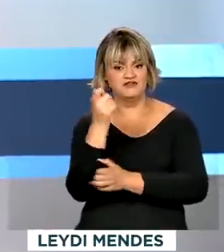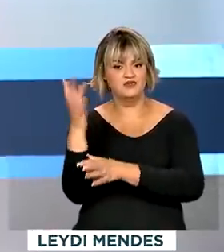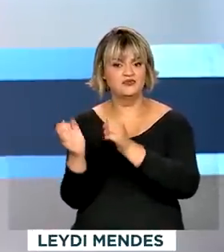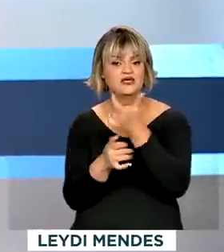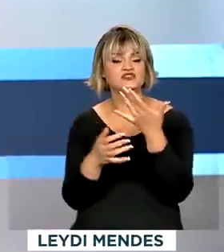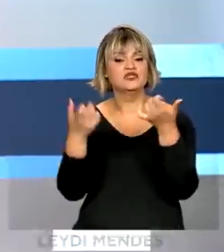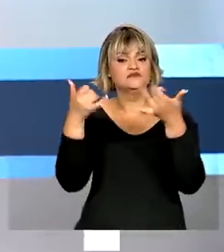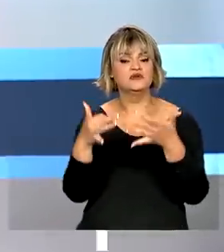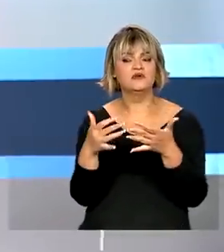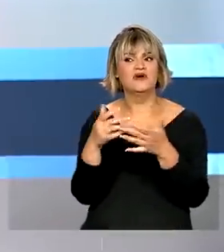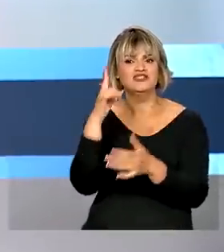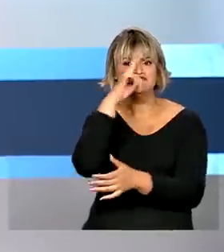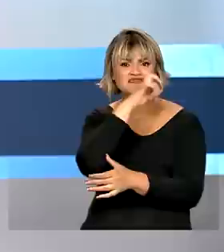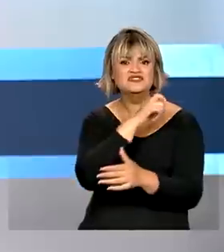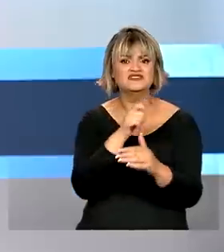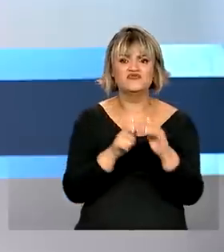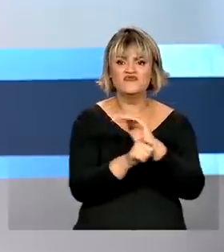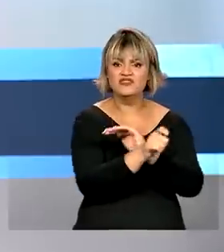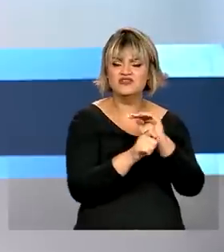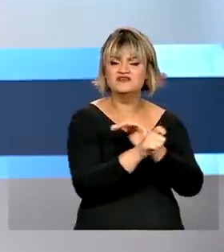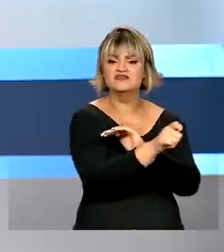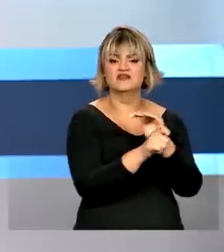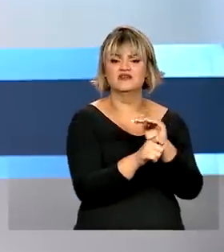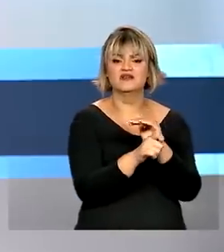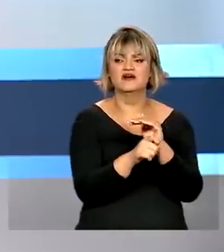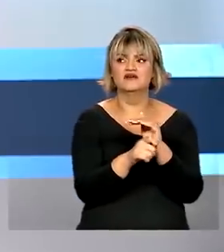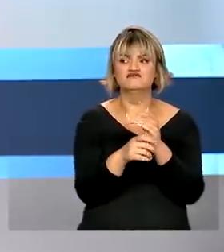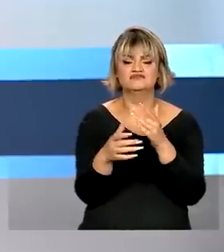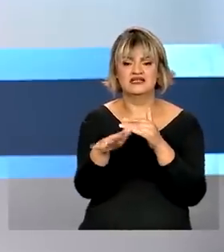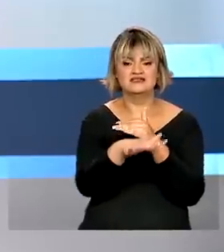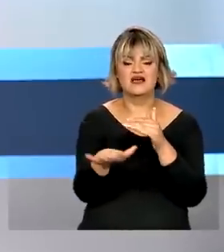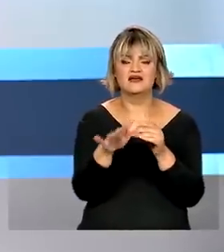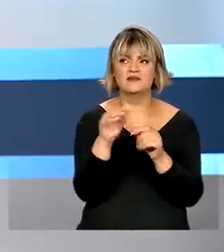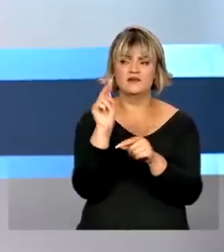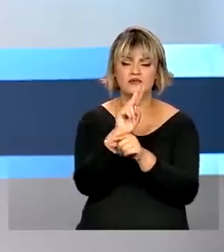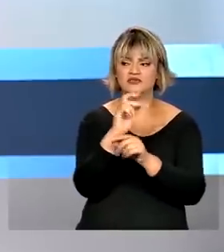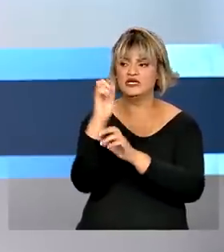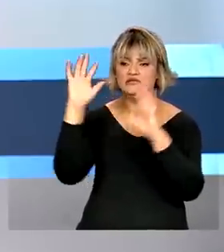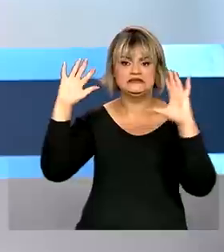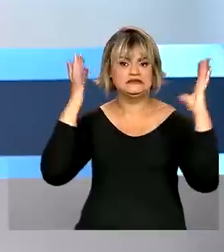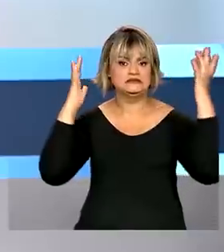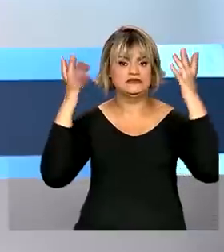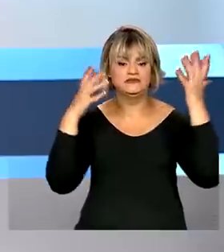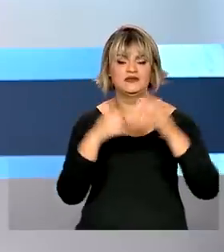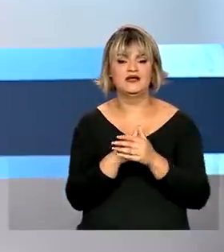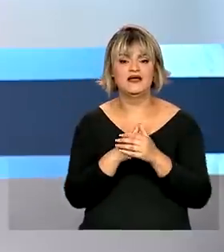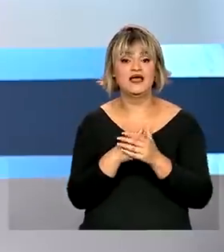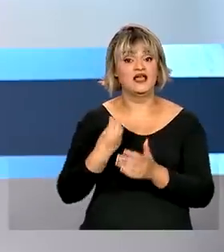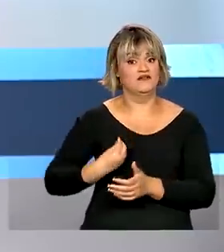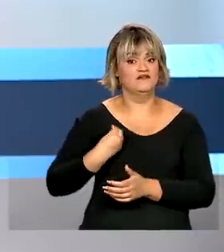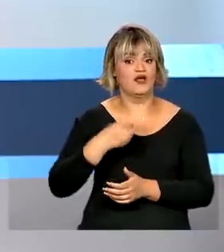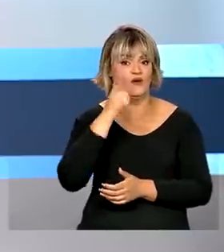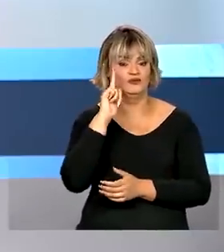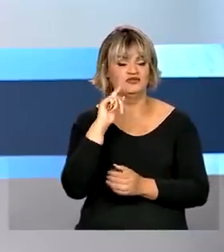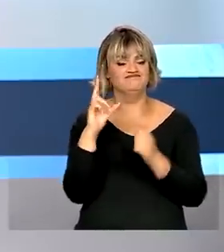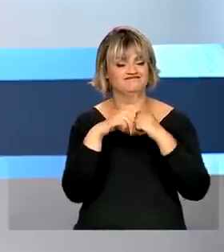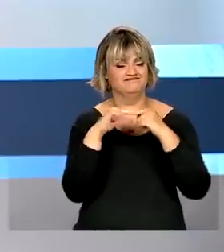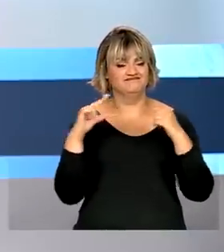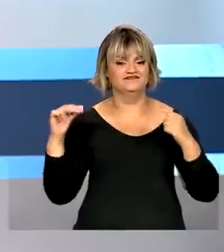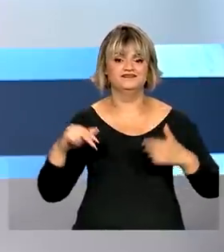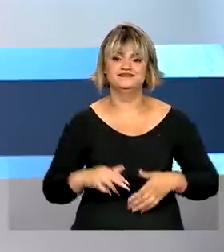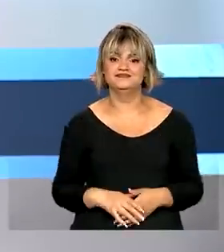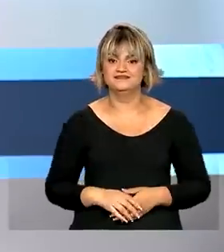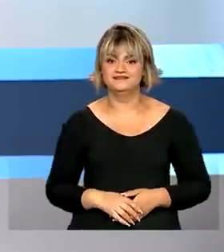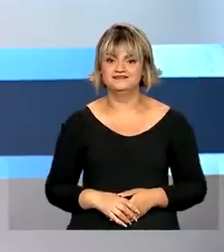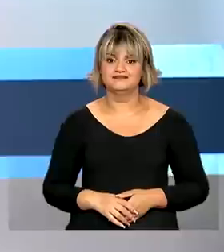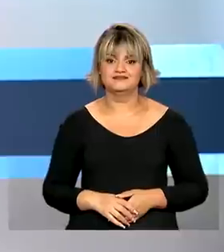desafio de financiar ações contra as mudanças climáticas. Joaquim Leite destacou o tema em entrevista ao programa de rádio A